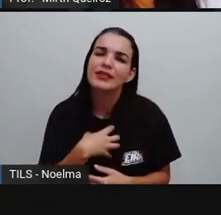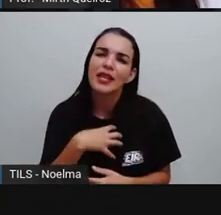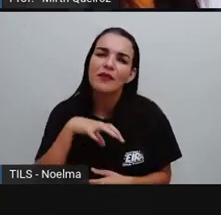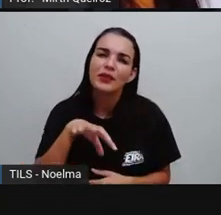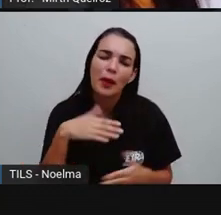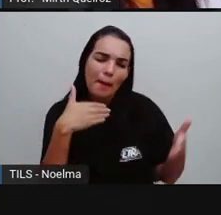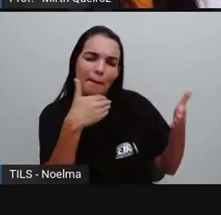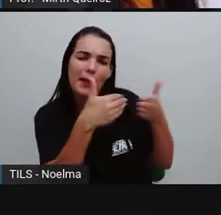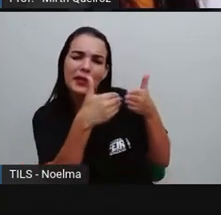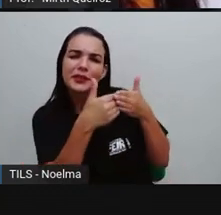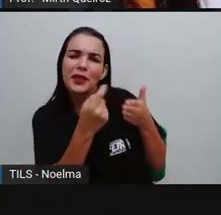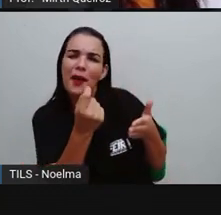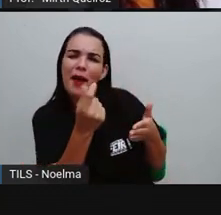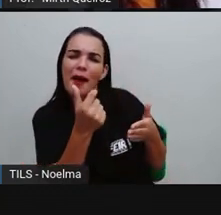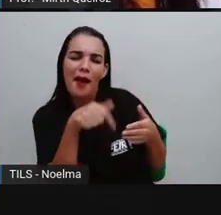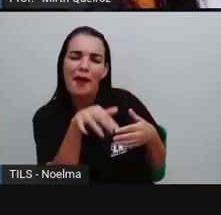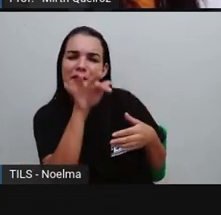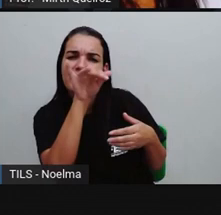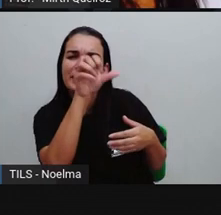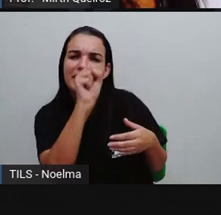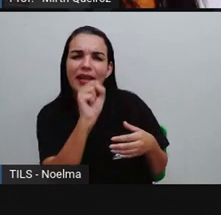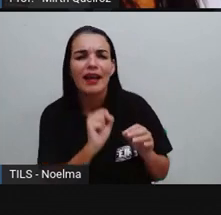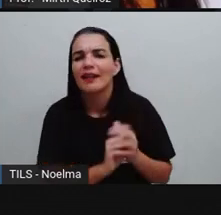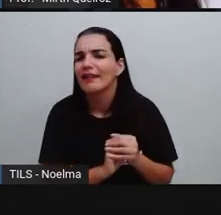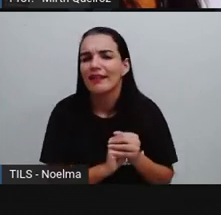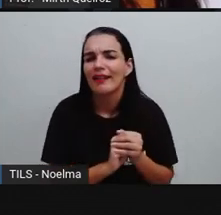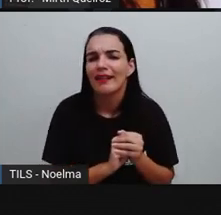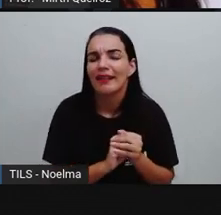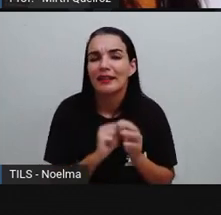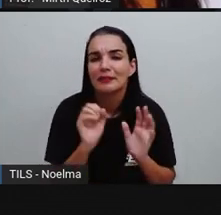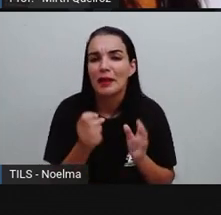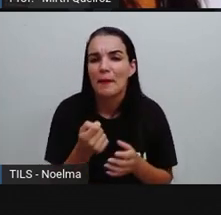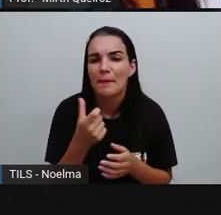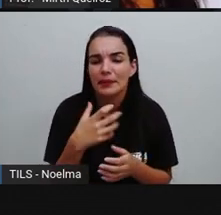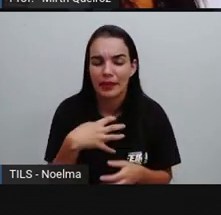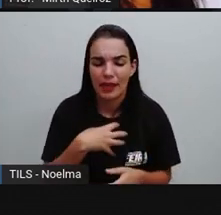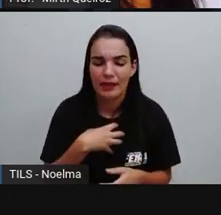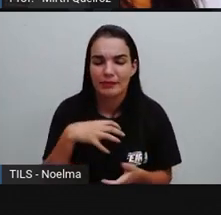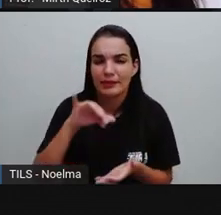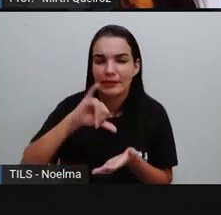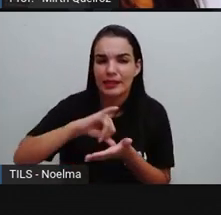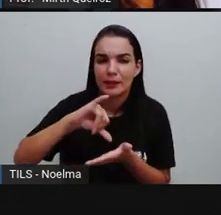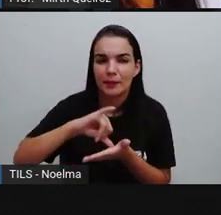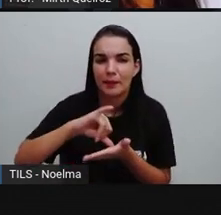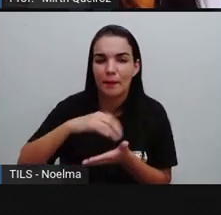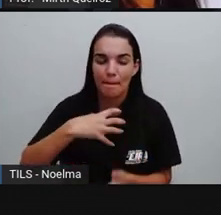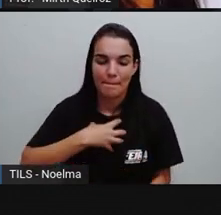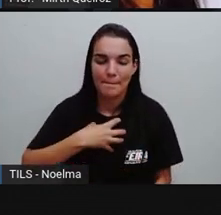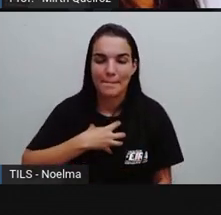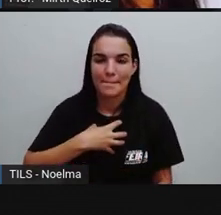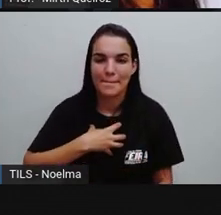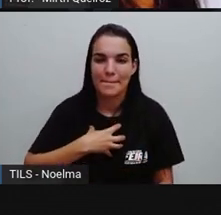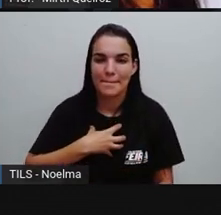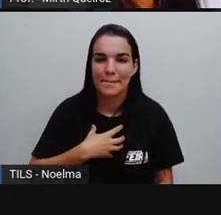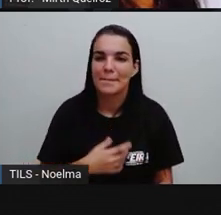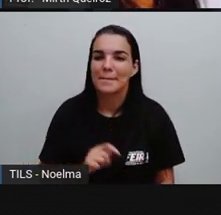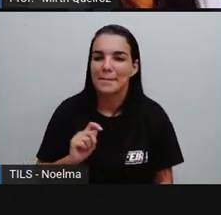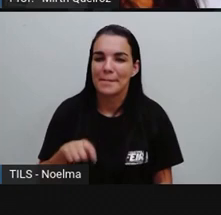Salvador que está aqui tão pertinho de Feira de Santana, que é a capital da Bahia,